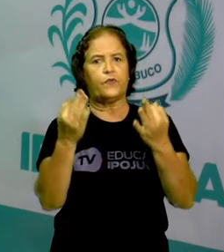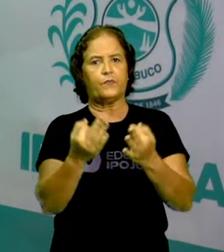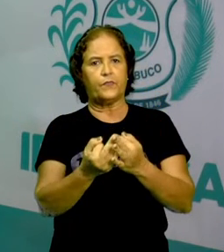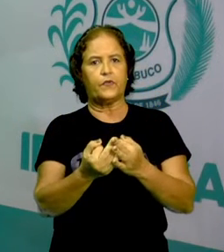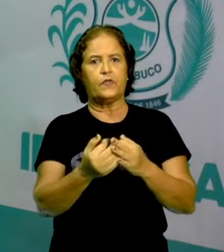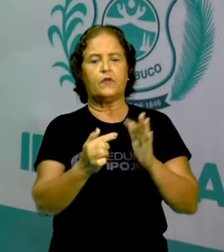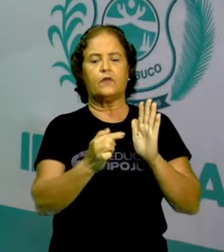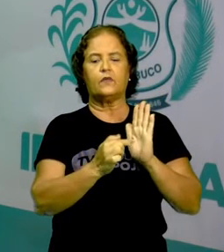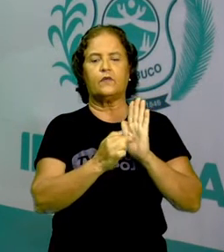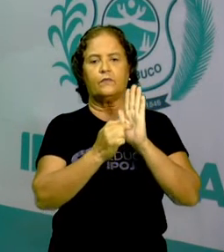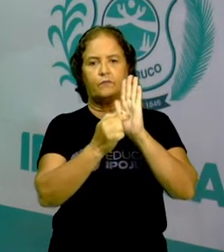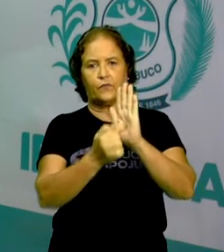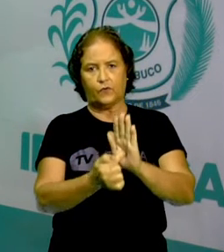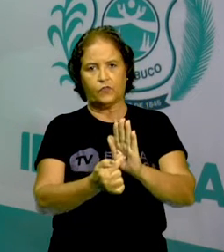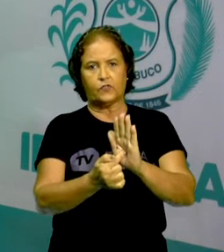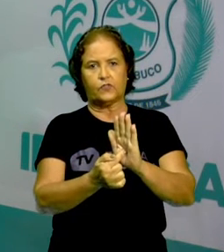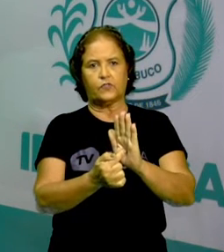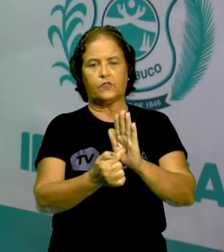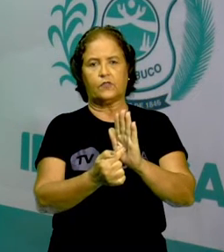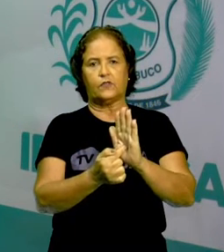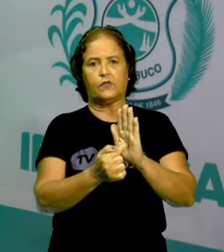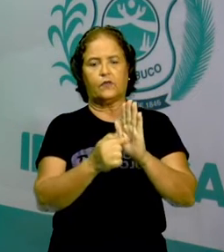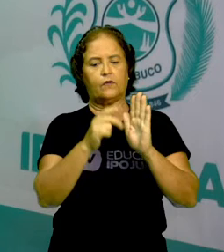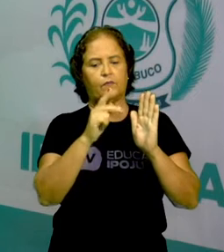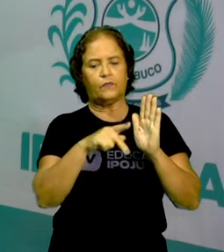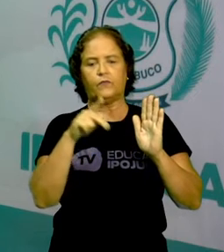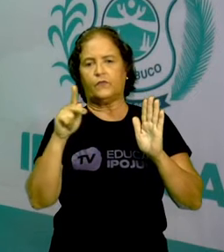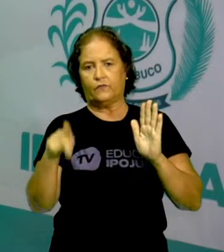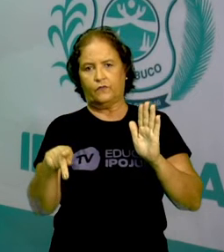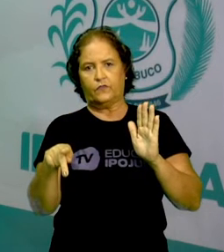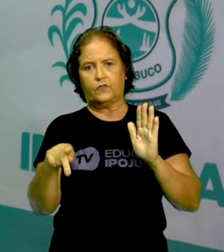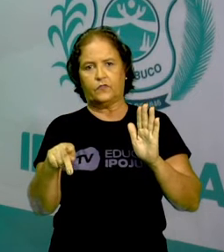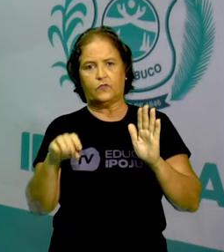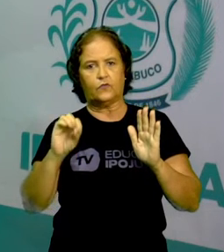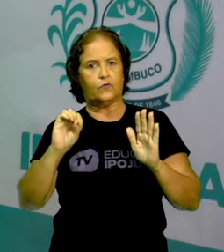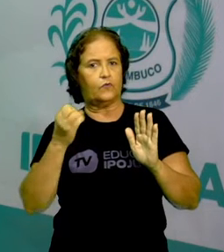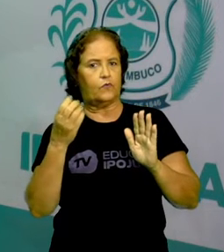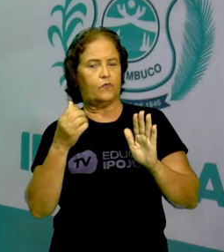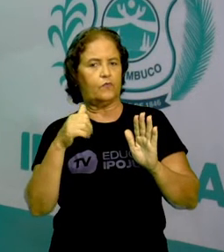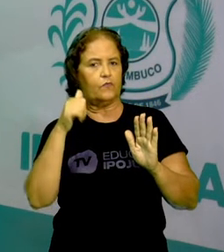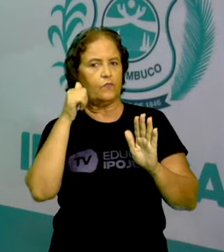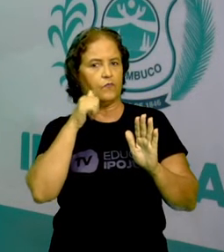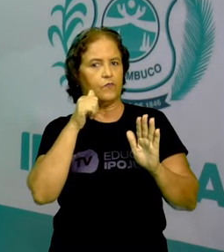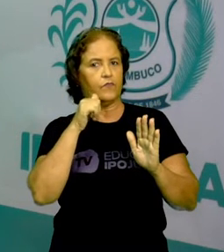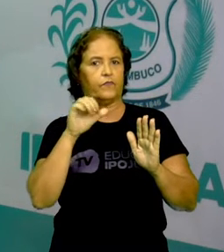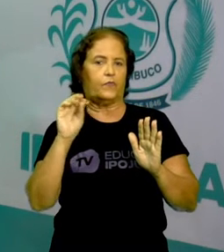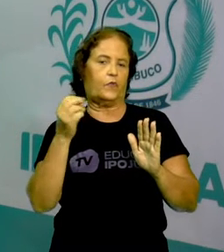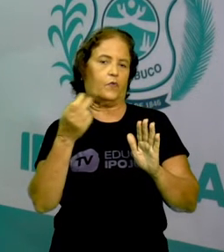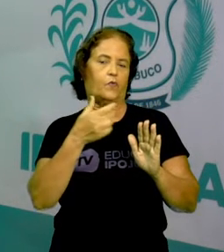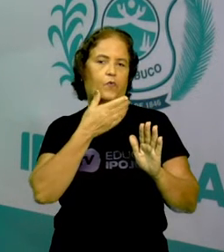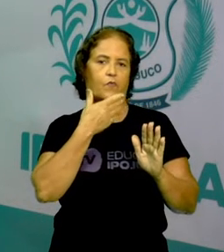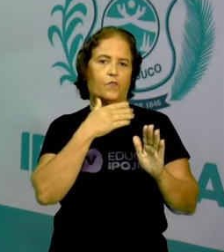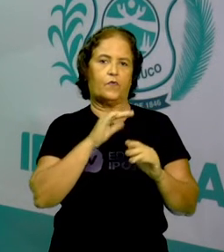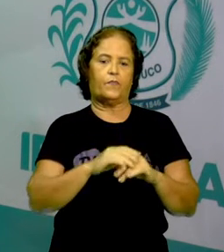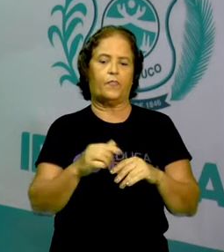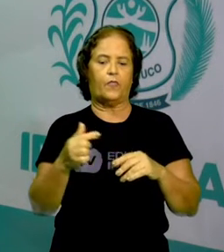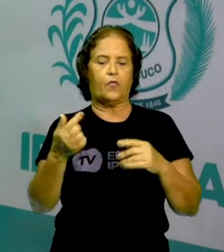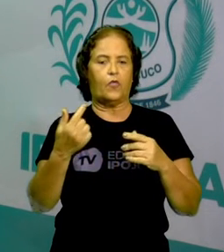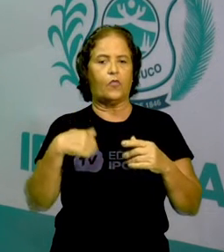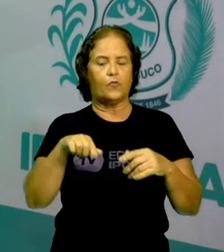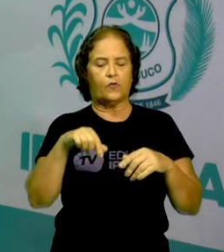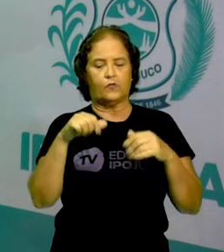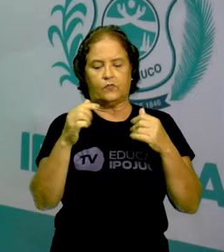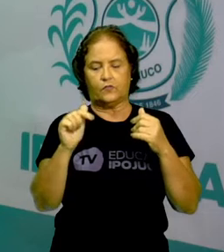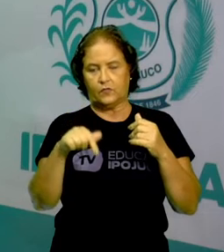expor e mostrar para o seu professor ou a sua professora. Nós ficamos aqui com a